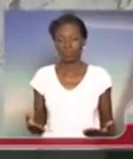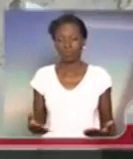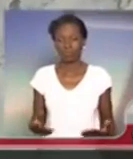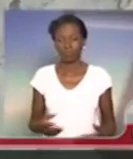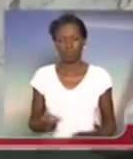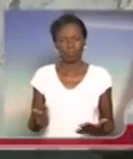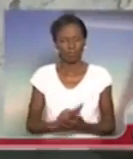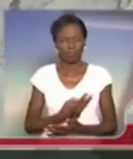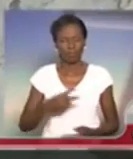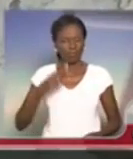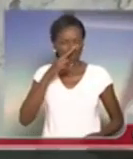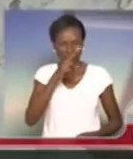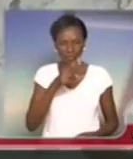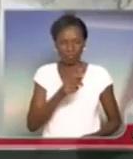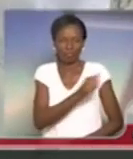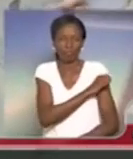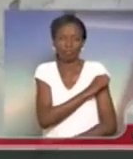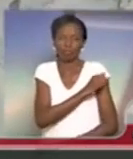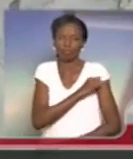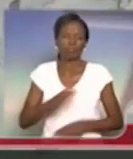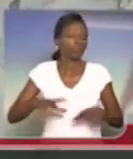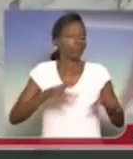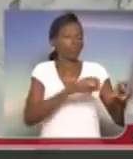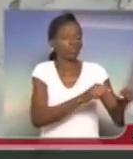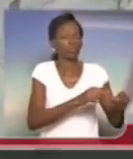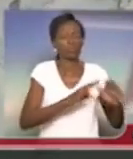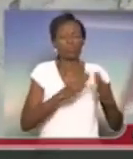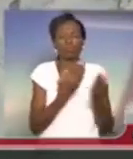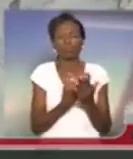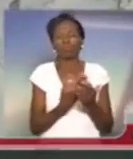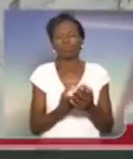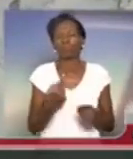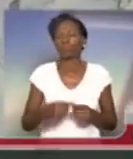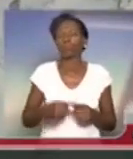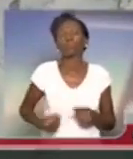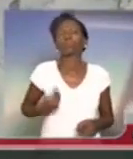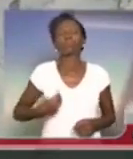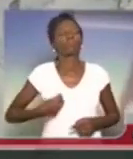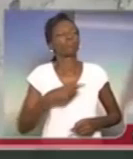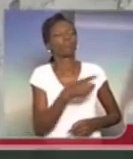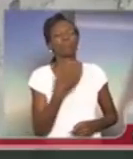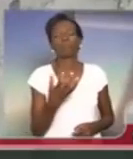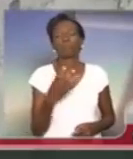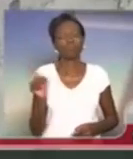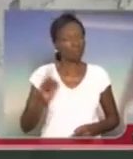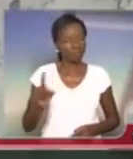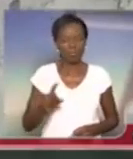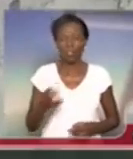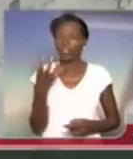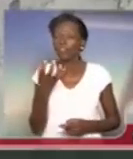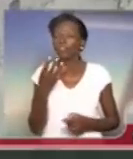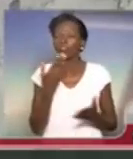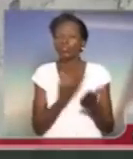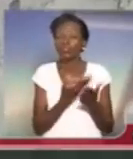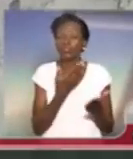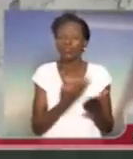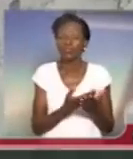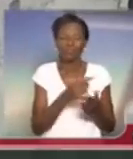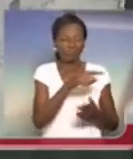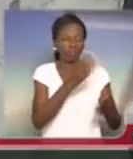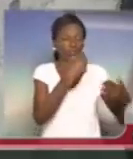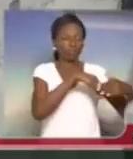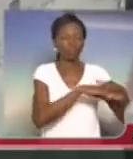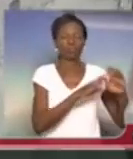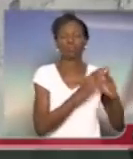ocupando a escola porque eles querem morar na escola, porque eles querem estudar na escola. É um contrassenso jamais